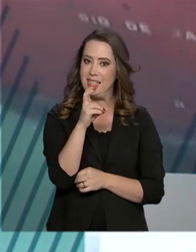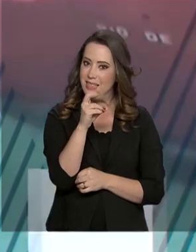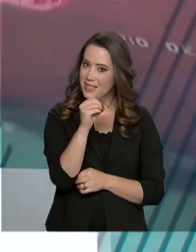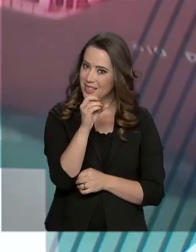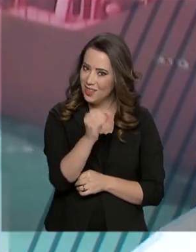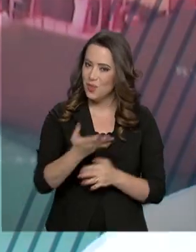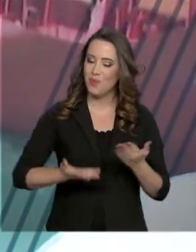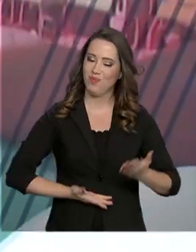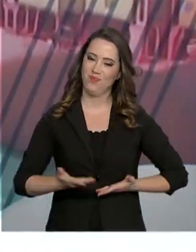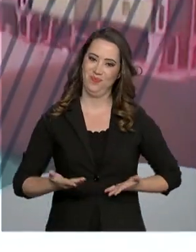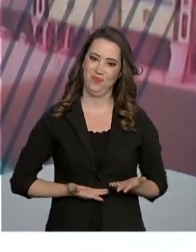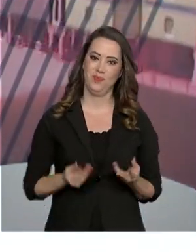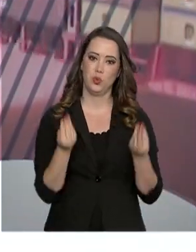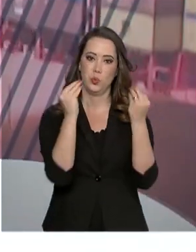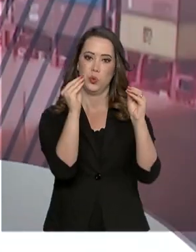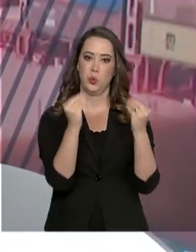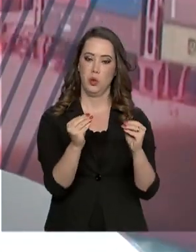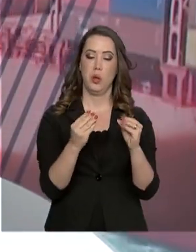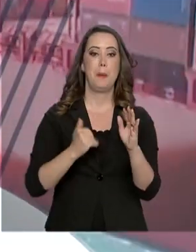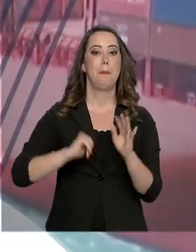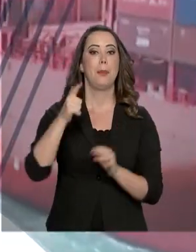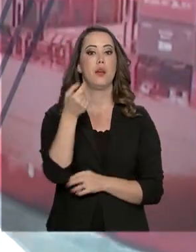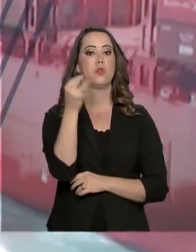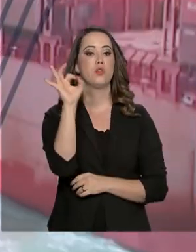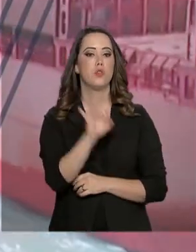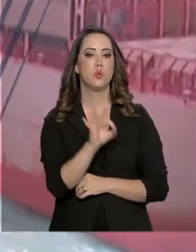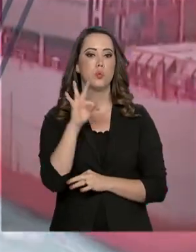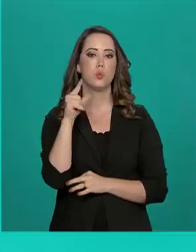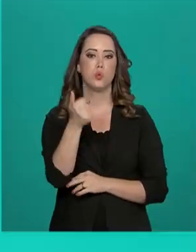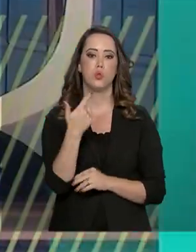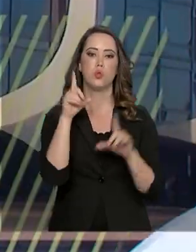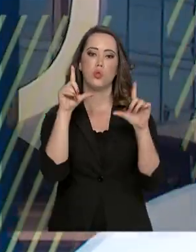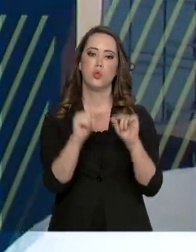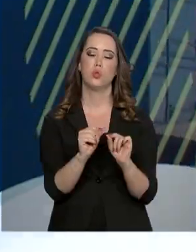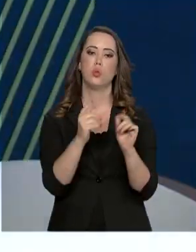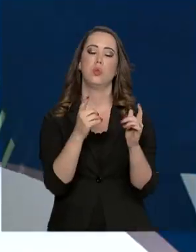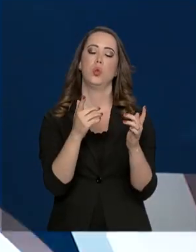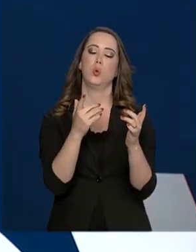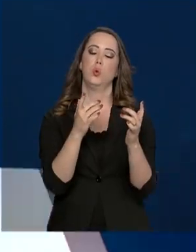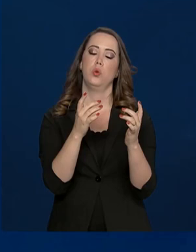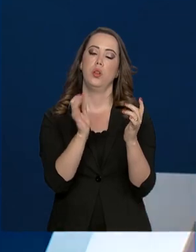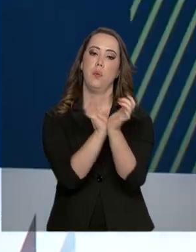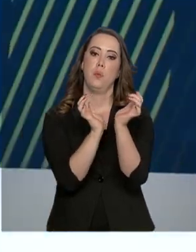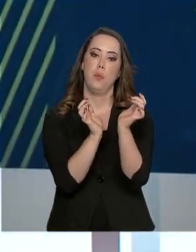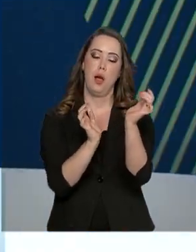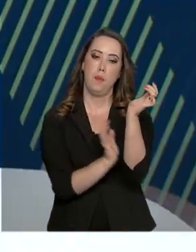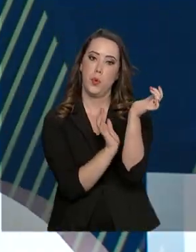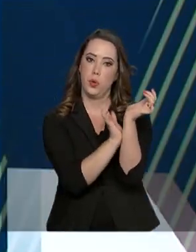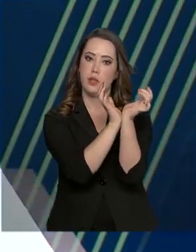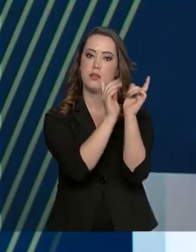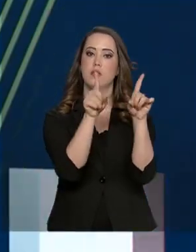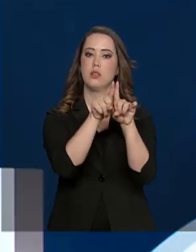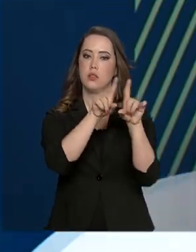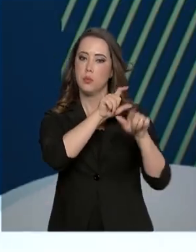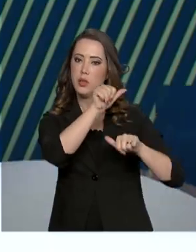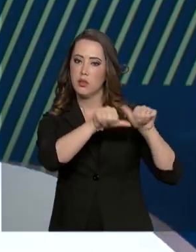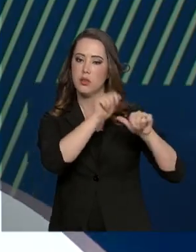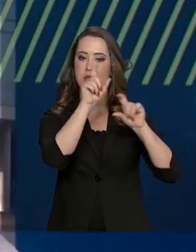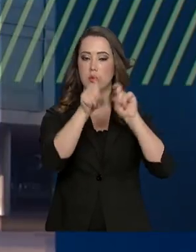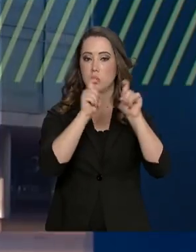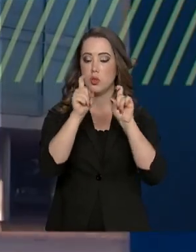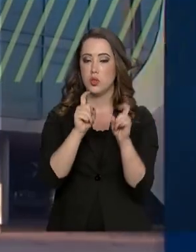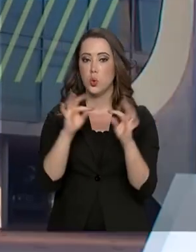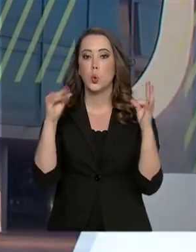que representa mais de 20% do total. Além de reduzir a burocracia, a transformação digital gera economia. No total,